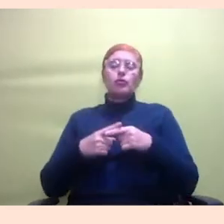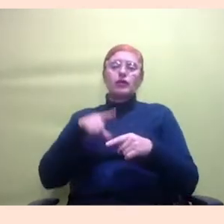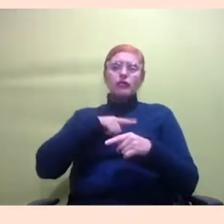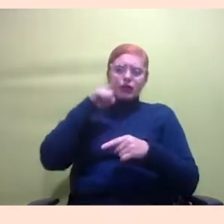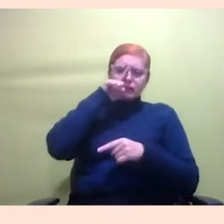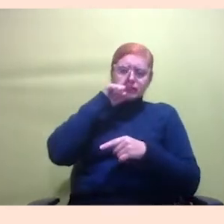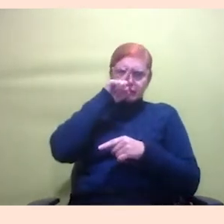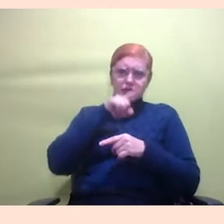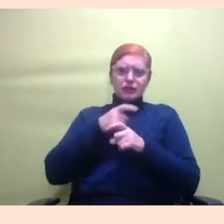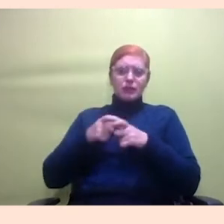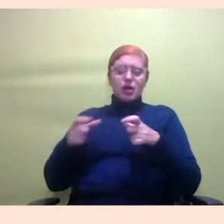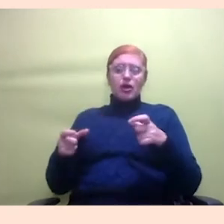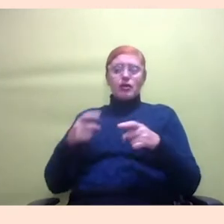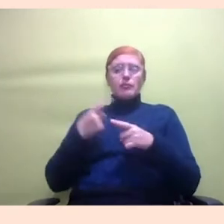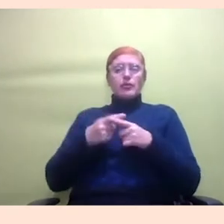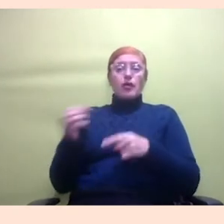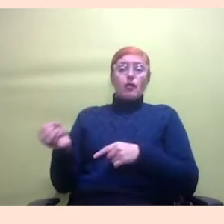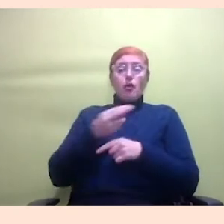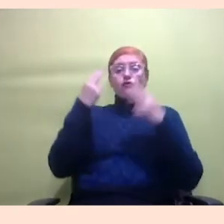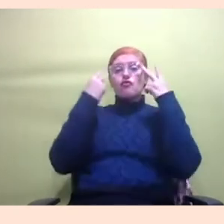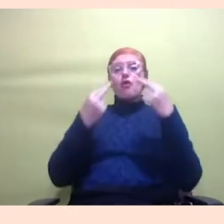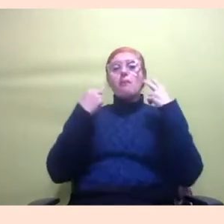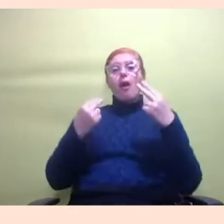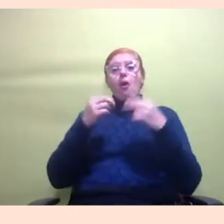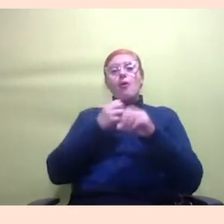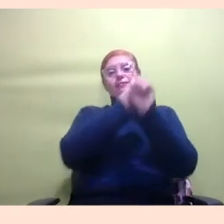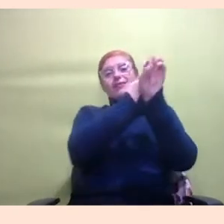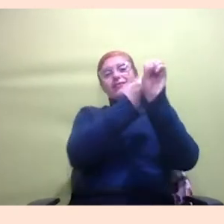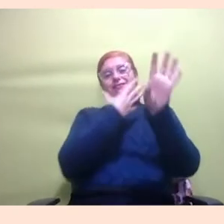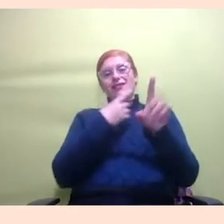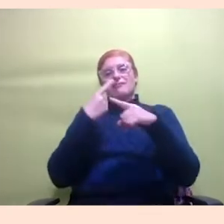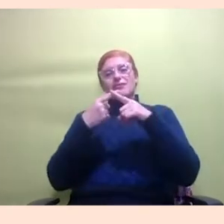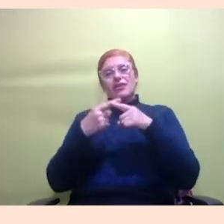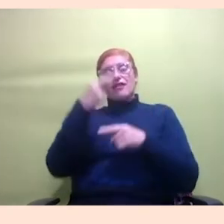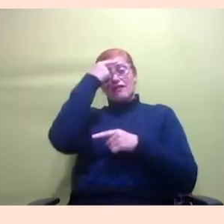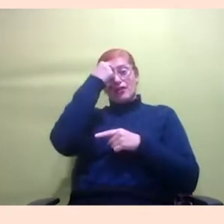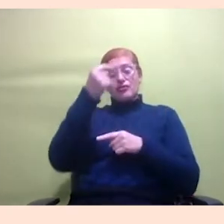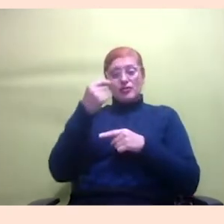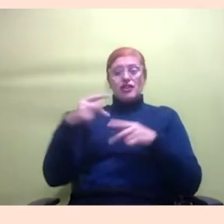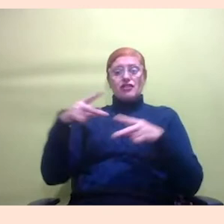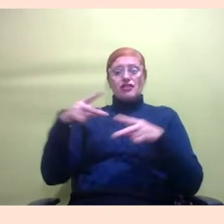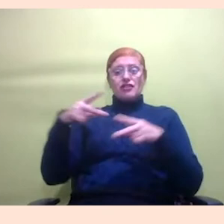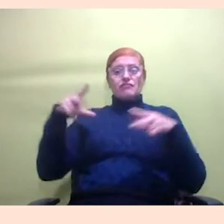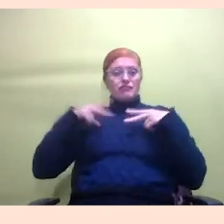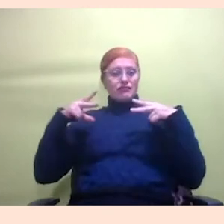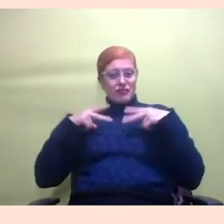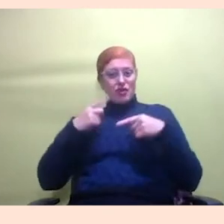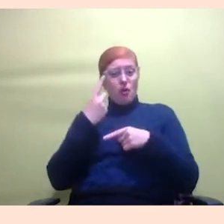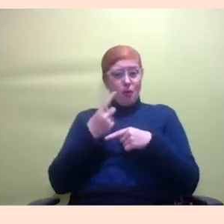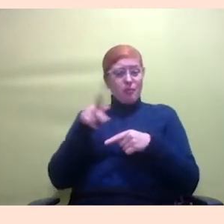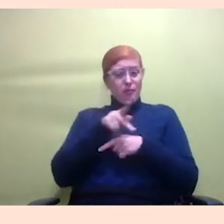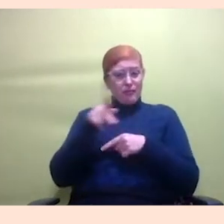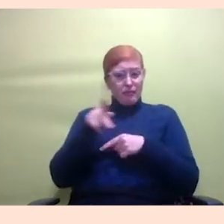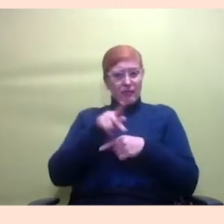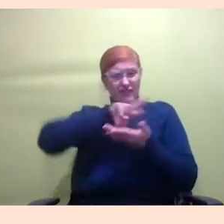um novo normal EAD as faculdades privadas estão colocando um professor para dar aula para uma caralhada de gente e aí